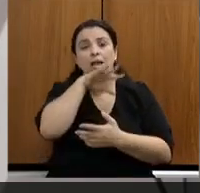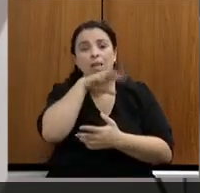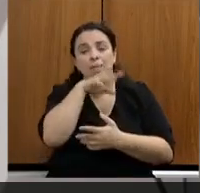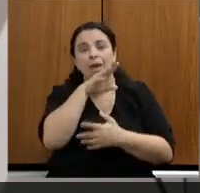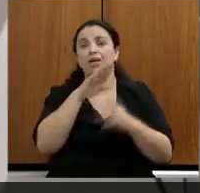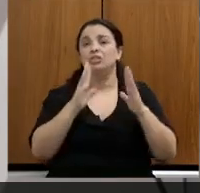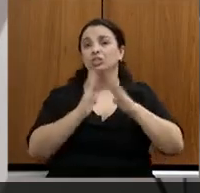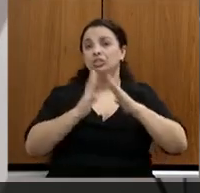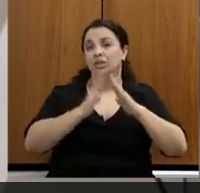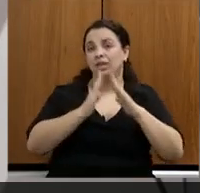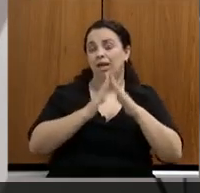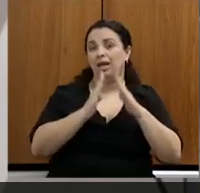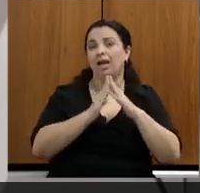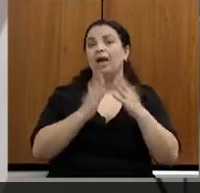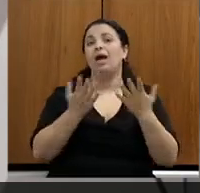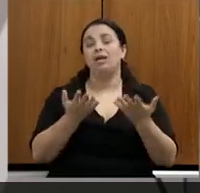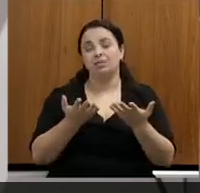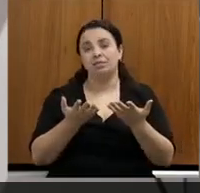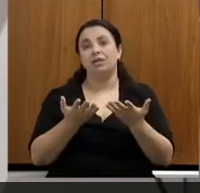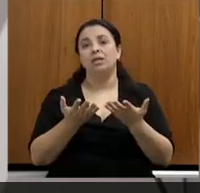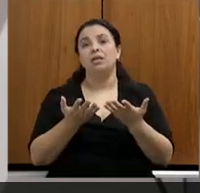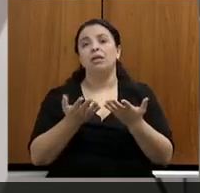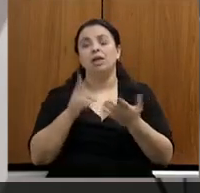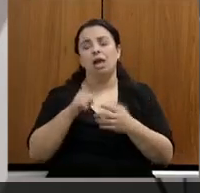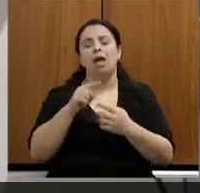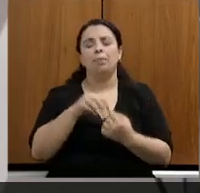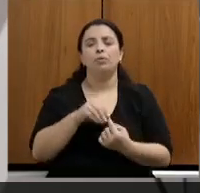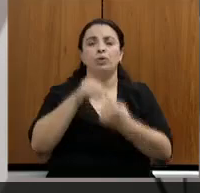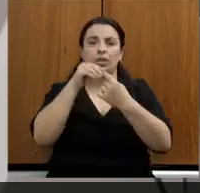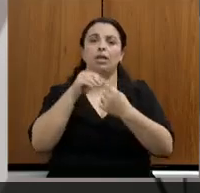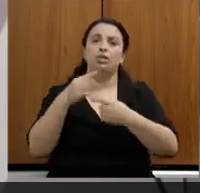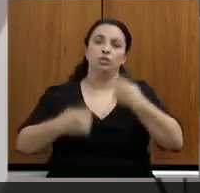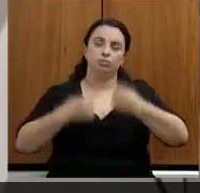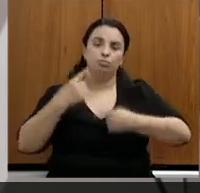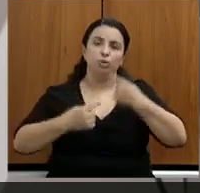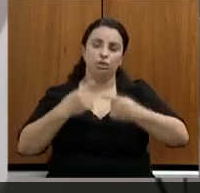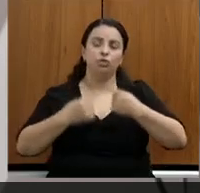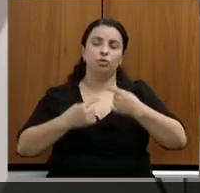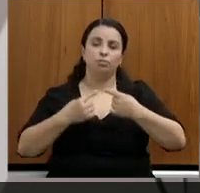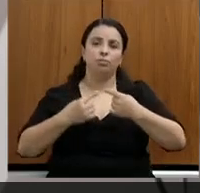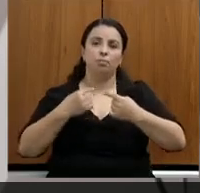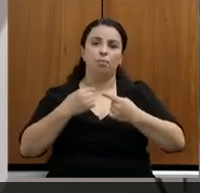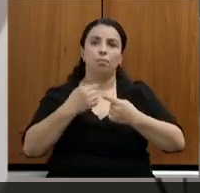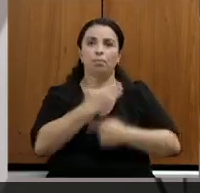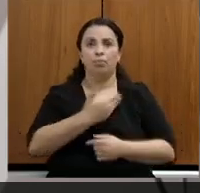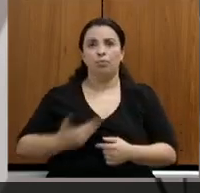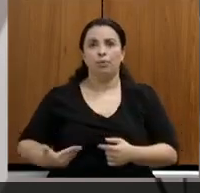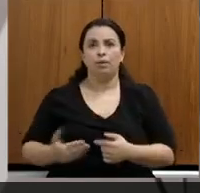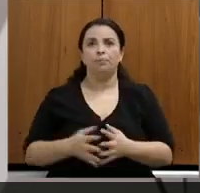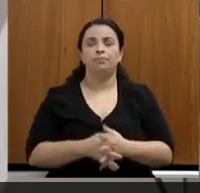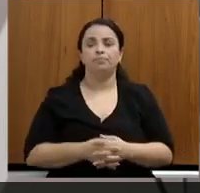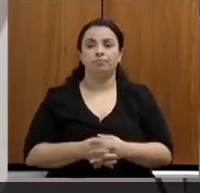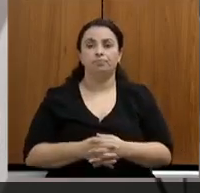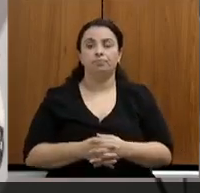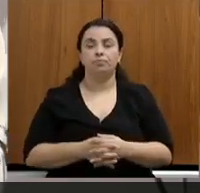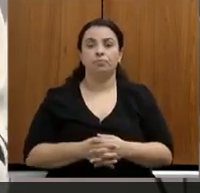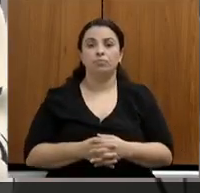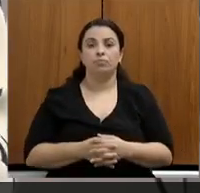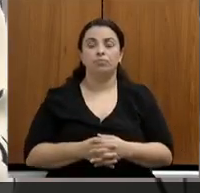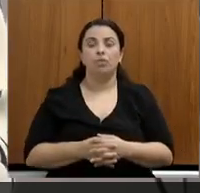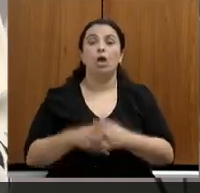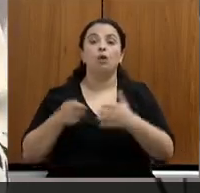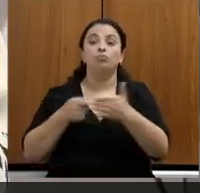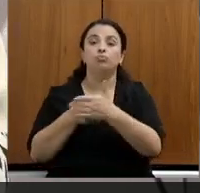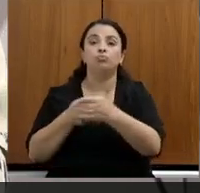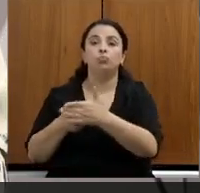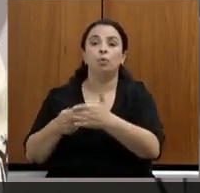subsidia a prioridade de política pública desse assunto. Por favor. Combate ao desmatamento. Esse é um